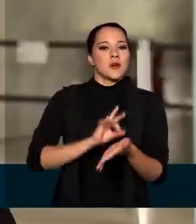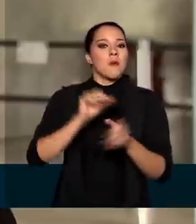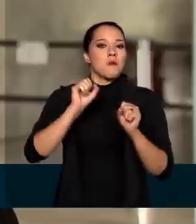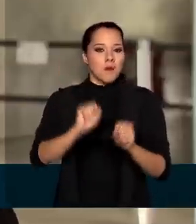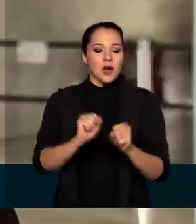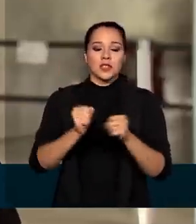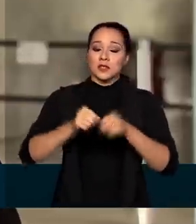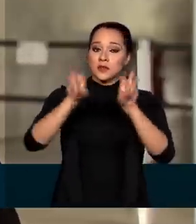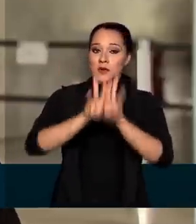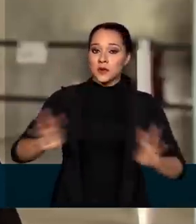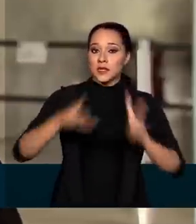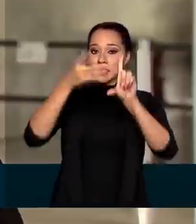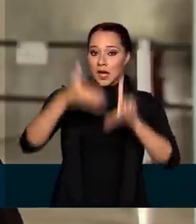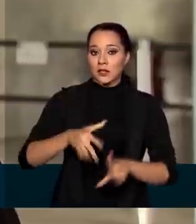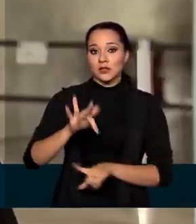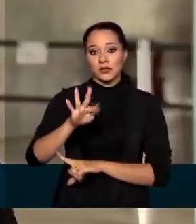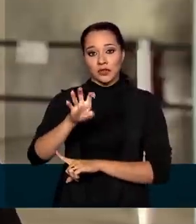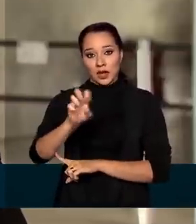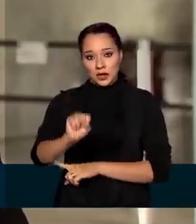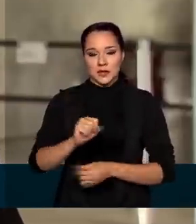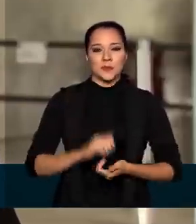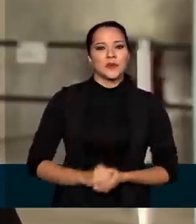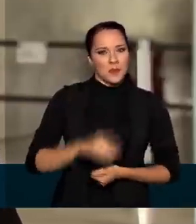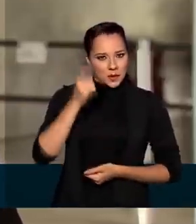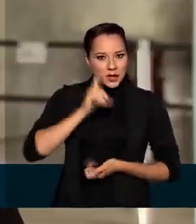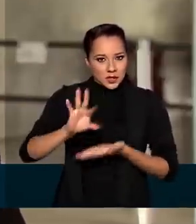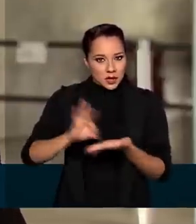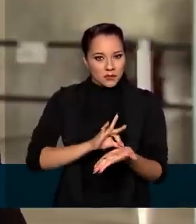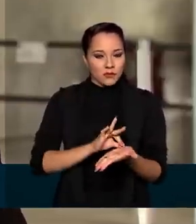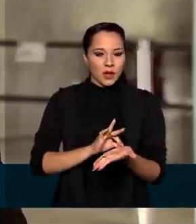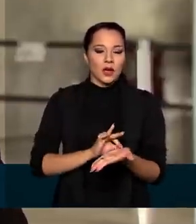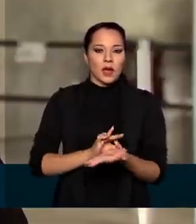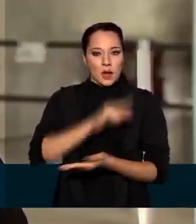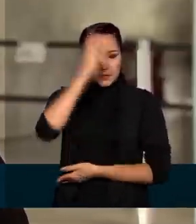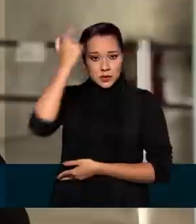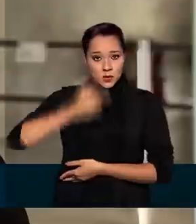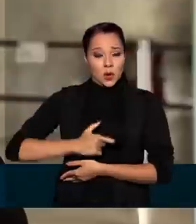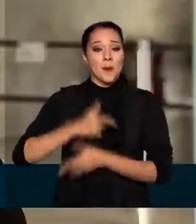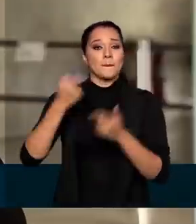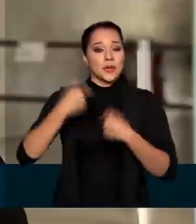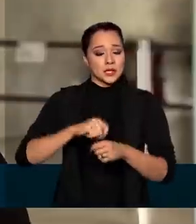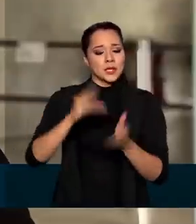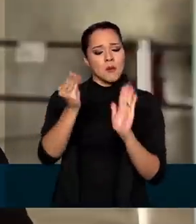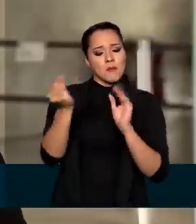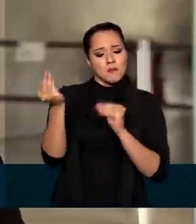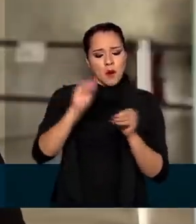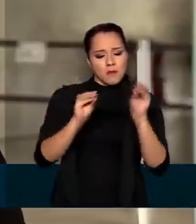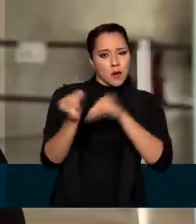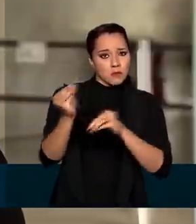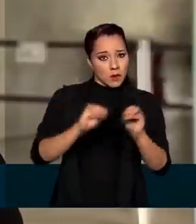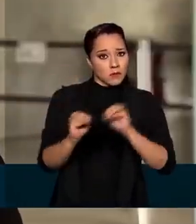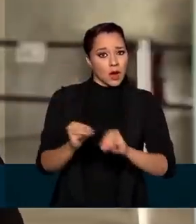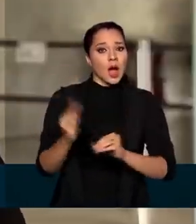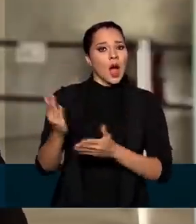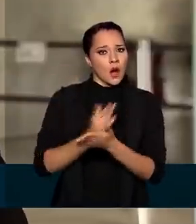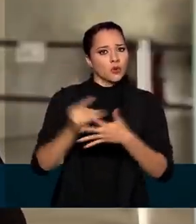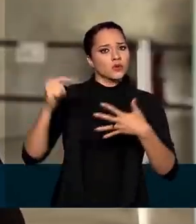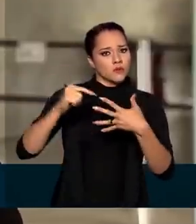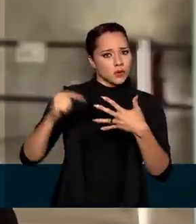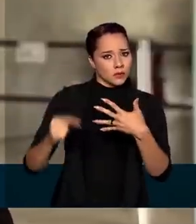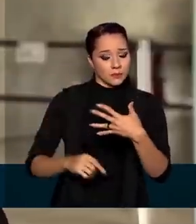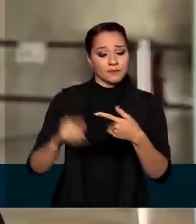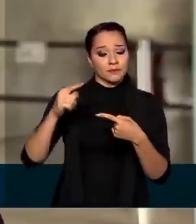ser feitas no site do FIES. E para se inscrever, o candidato precisa preencher alguns requisitos.